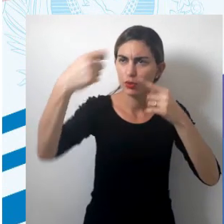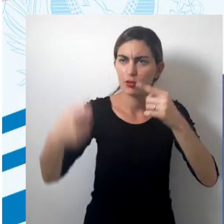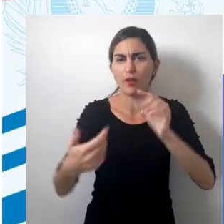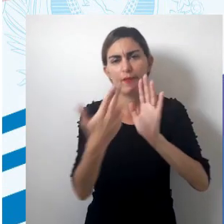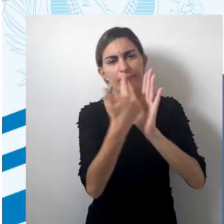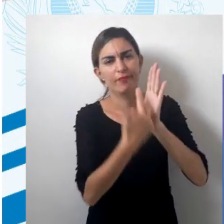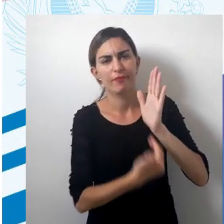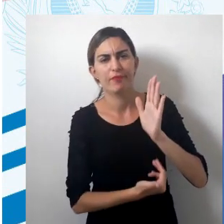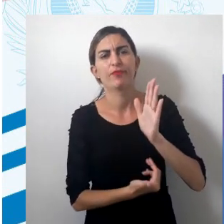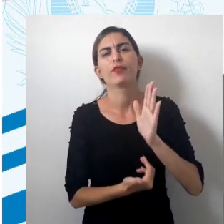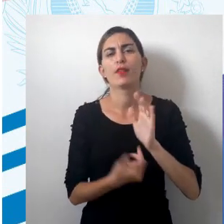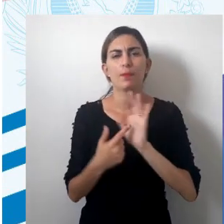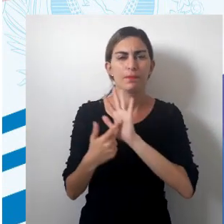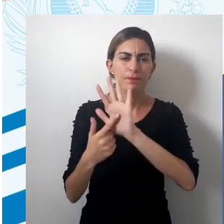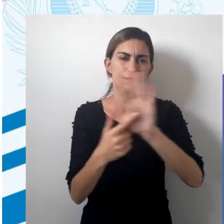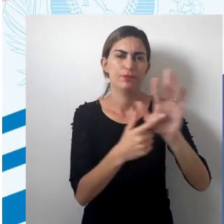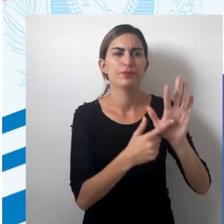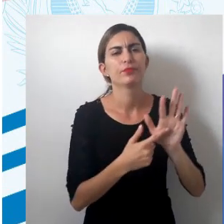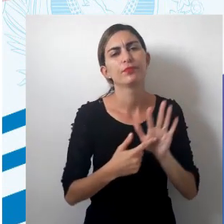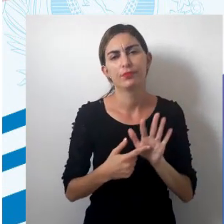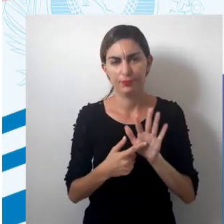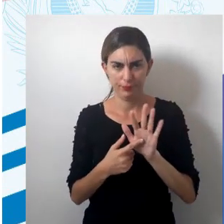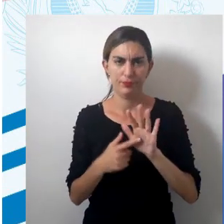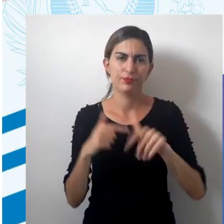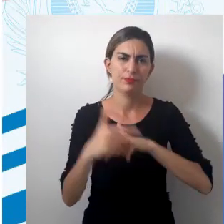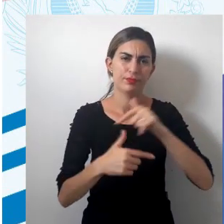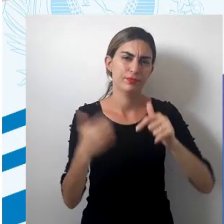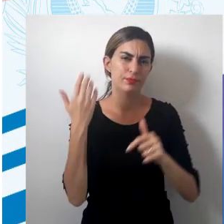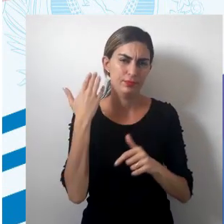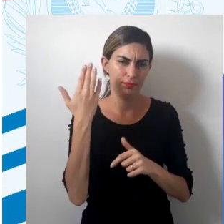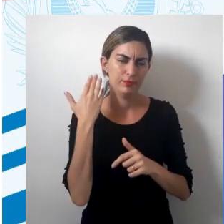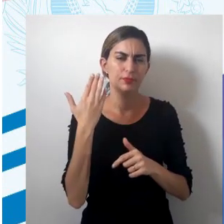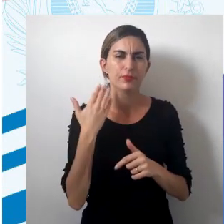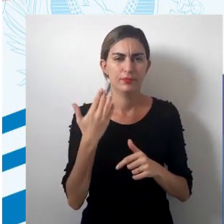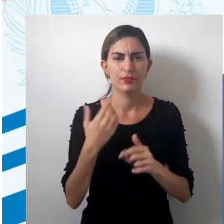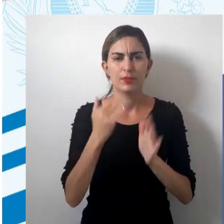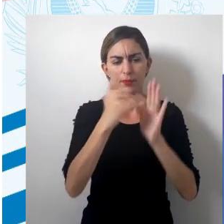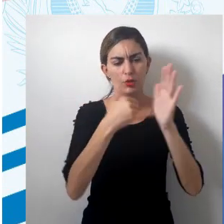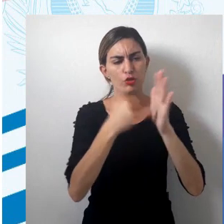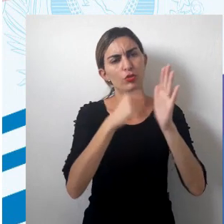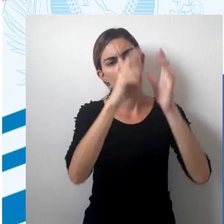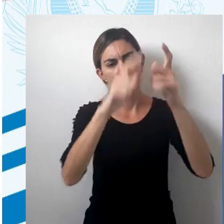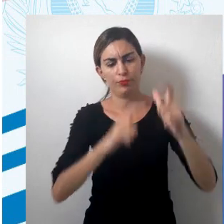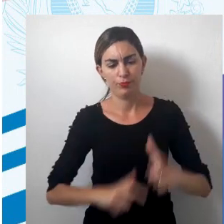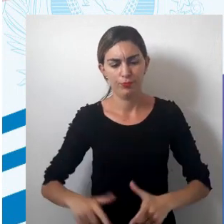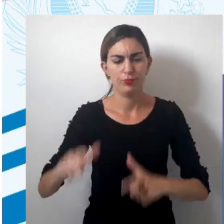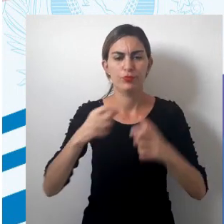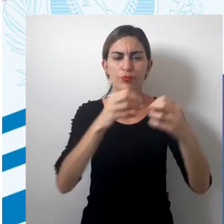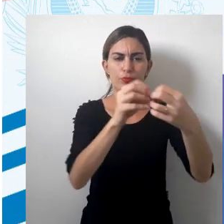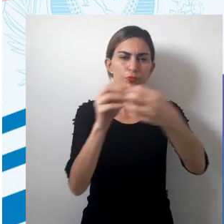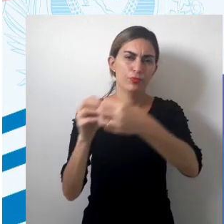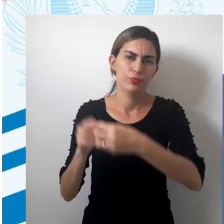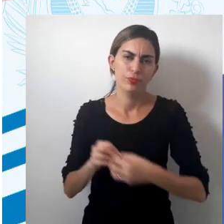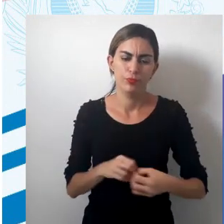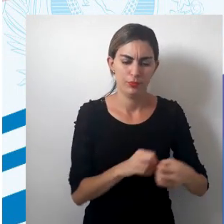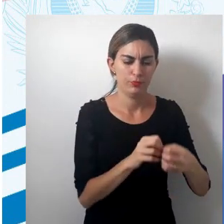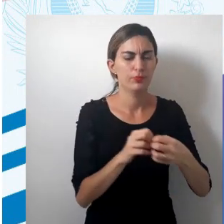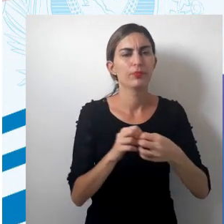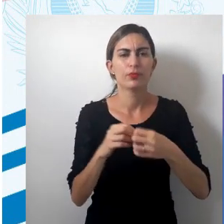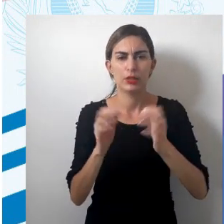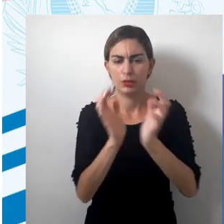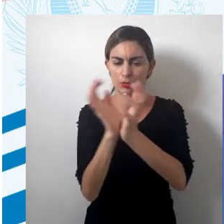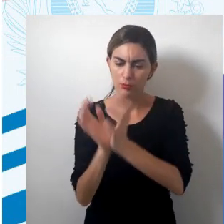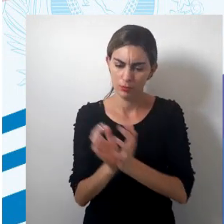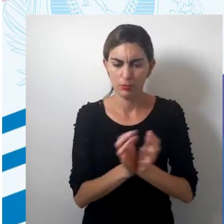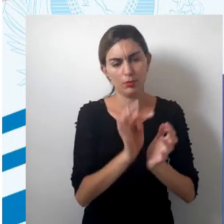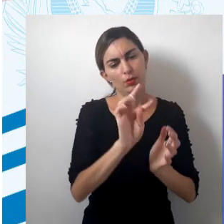aparecer, cartografando aquelas atividades, registrando os locais próximos a essas